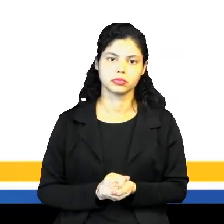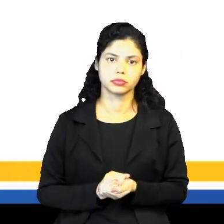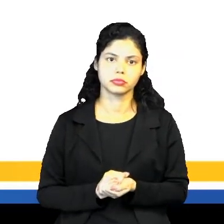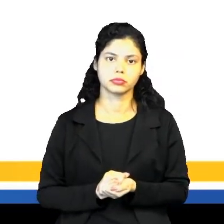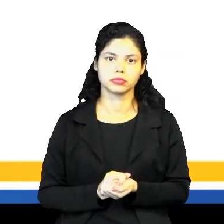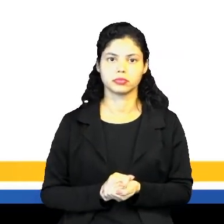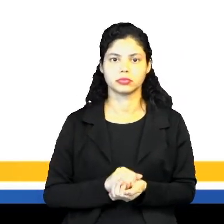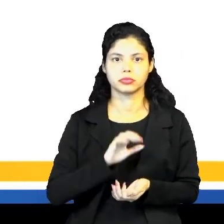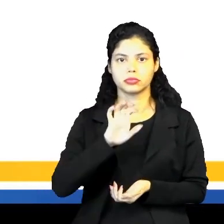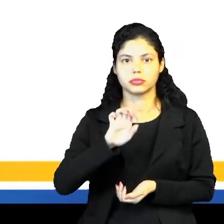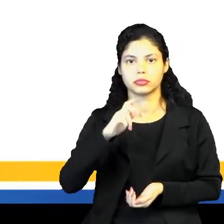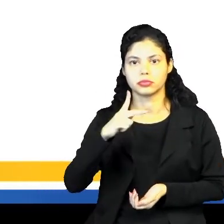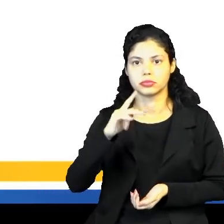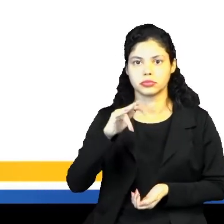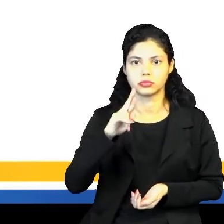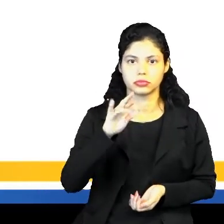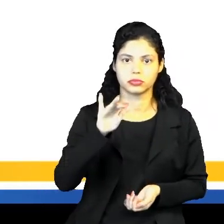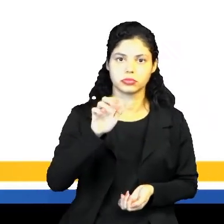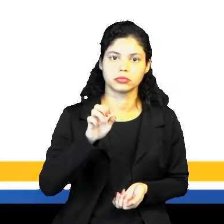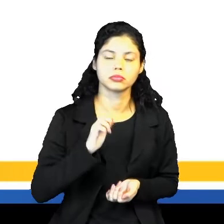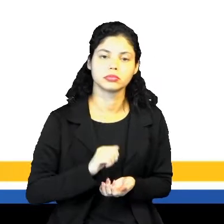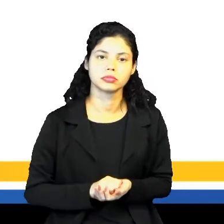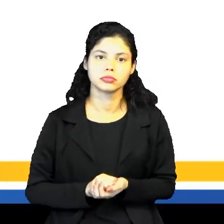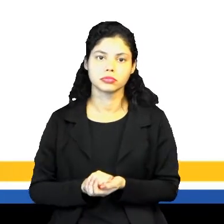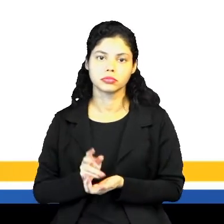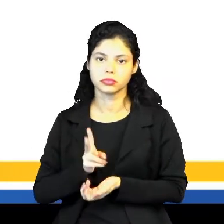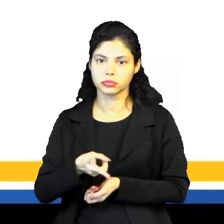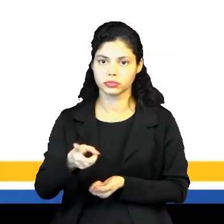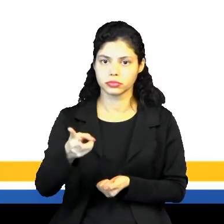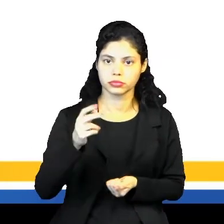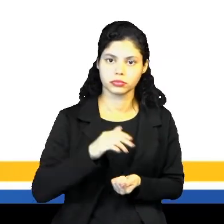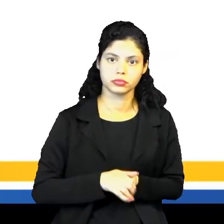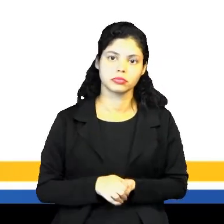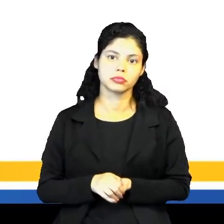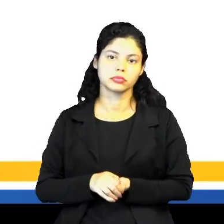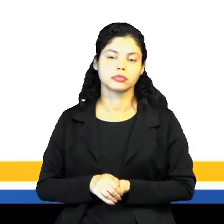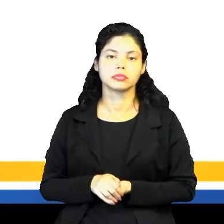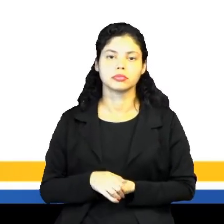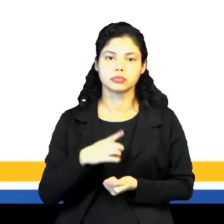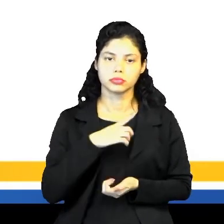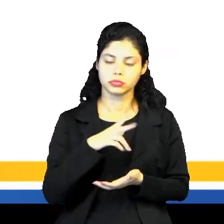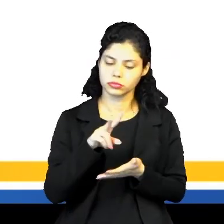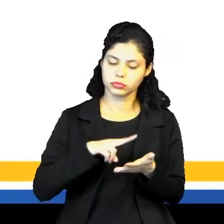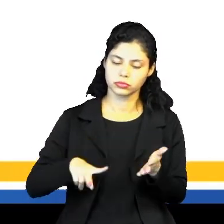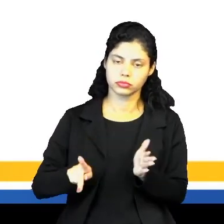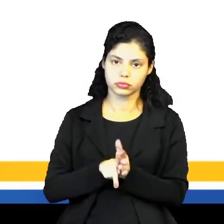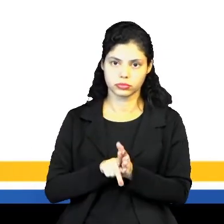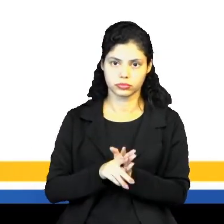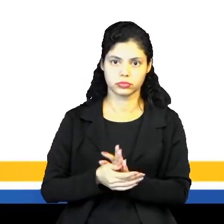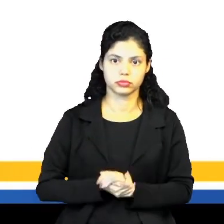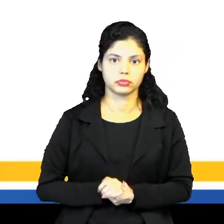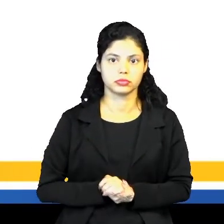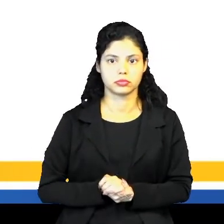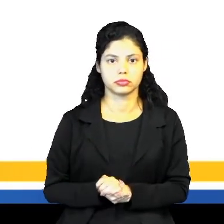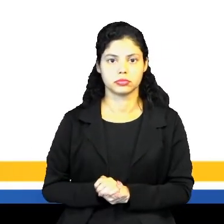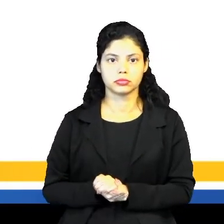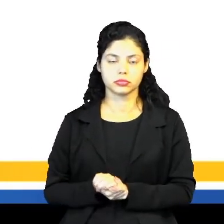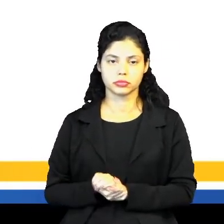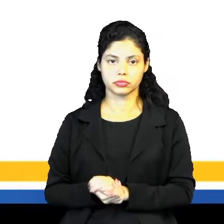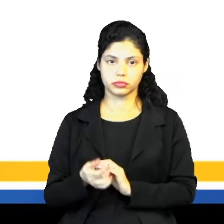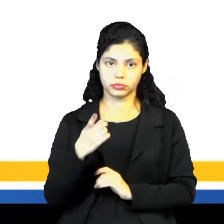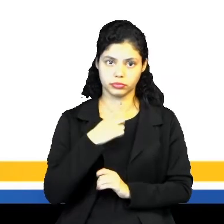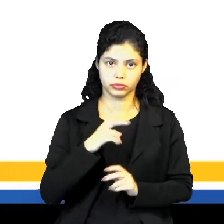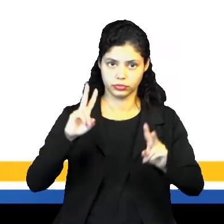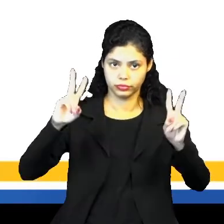pequeno epígrafe ali do que ia tratar seguintemente, né? Você ia lá na página para poder ler a notícia. Nós